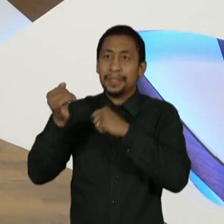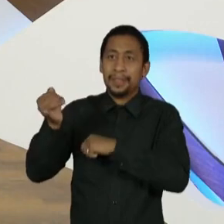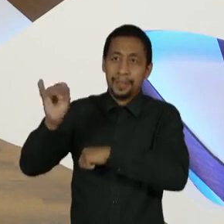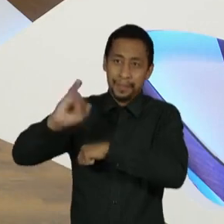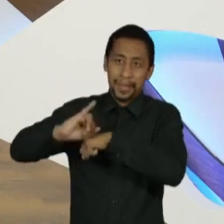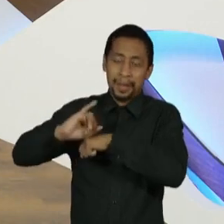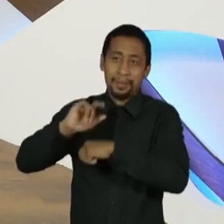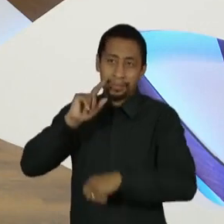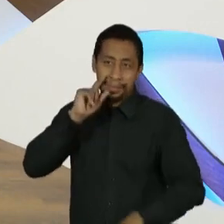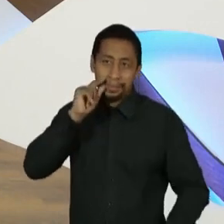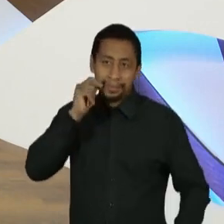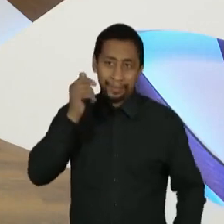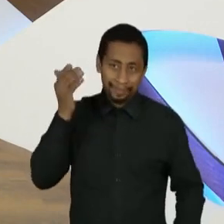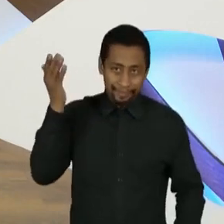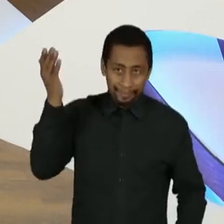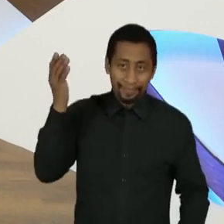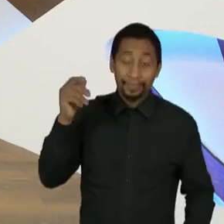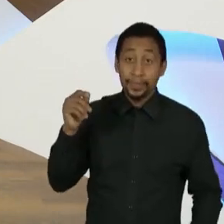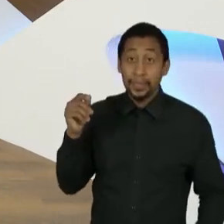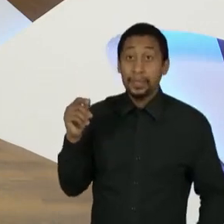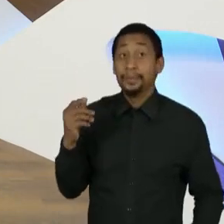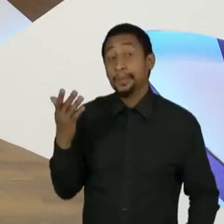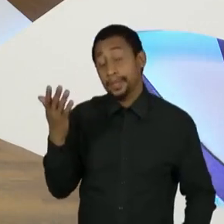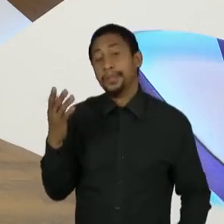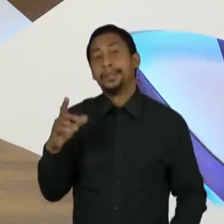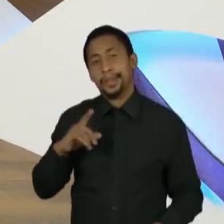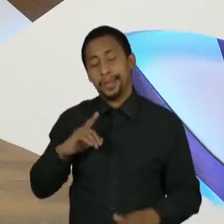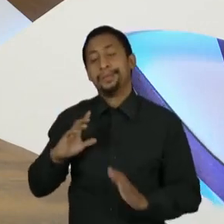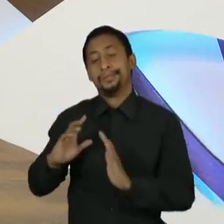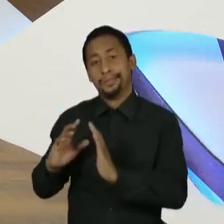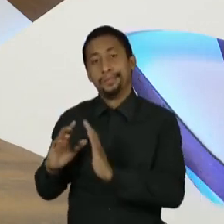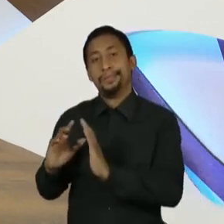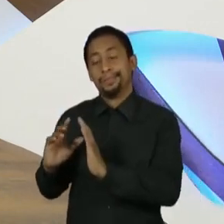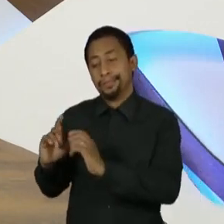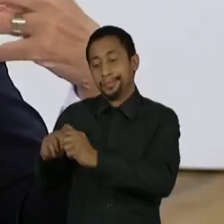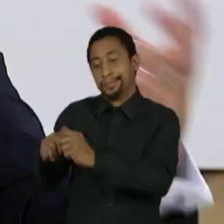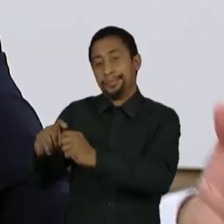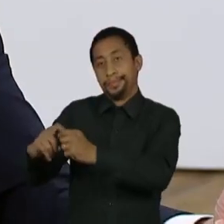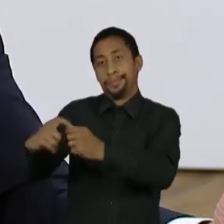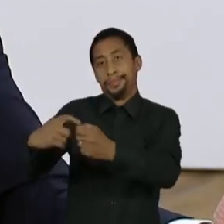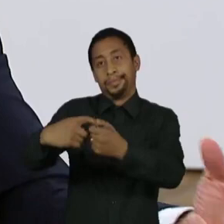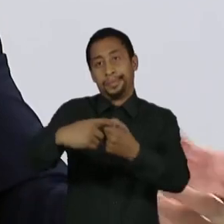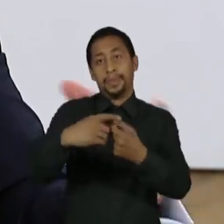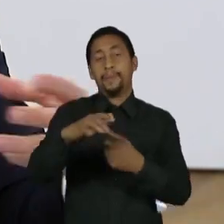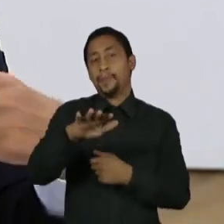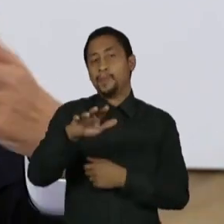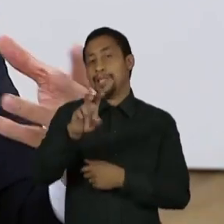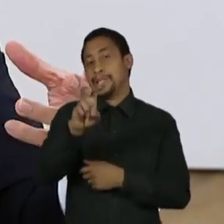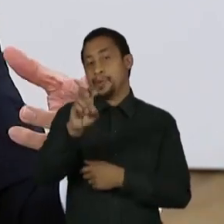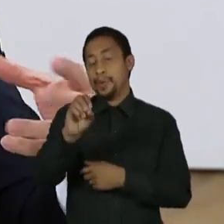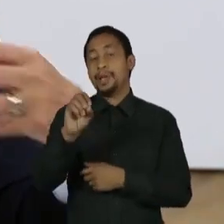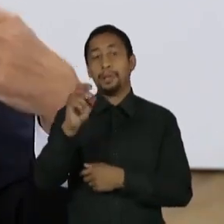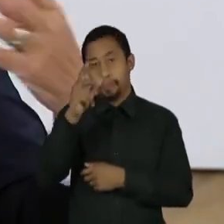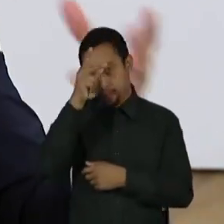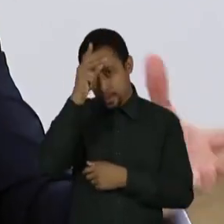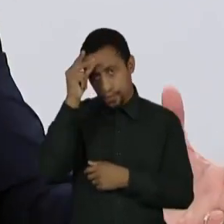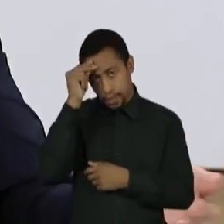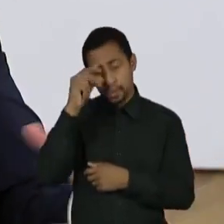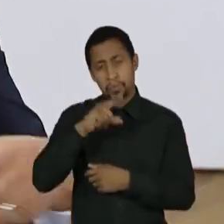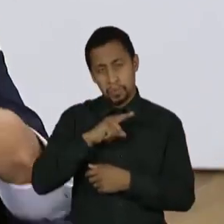tem o maior número de filiados no Estado. Nós temos um apoio lá de quase 50 prefeitos. Enfim,